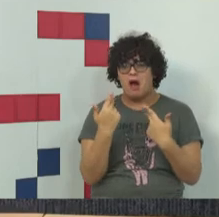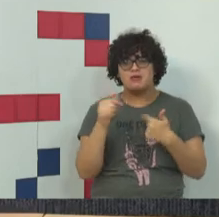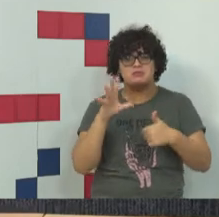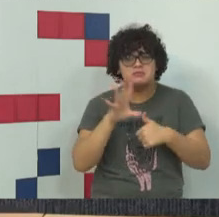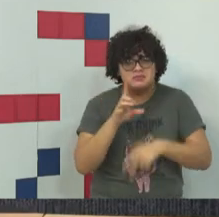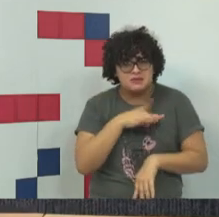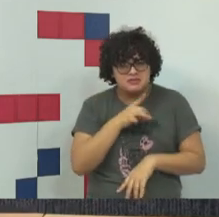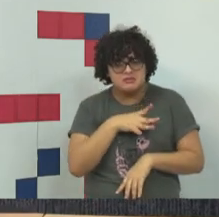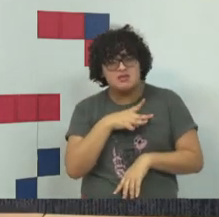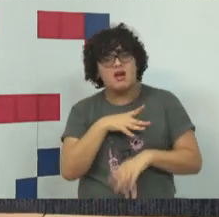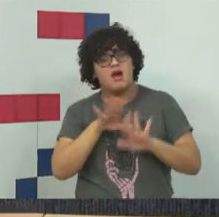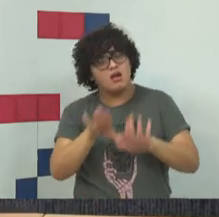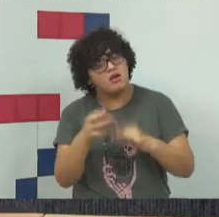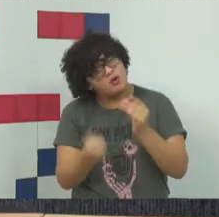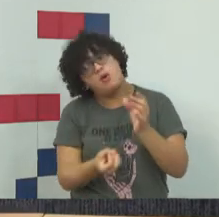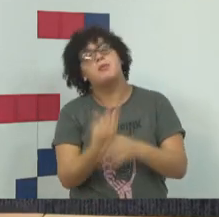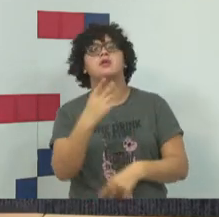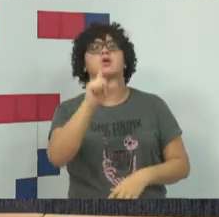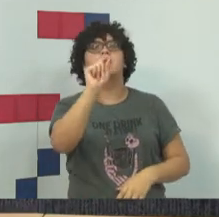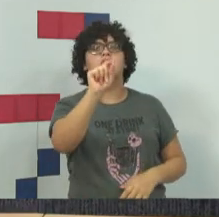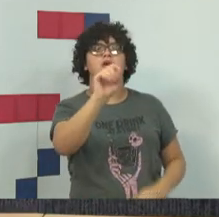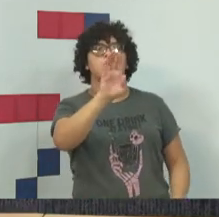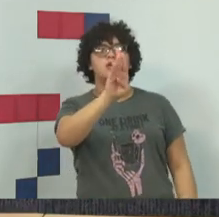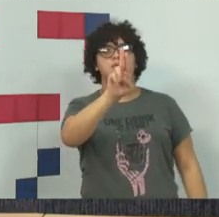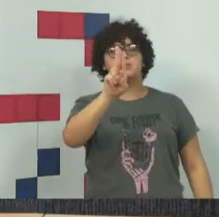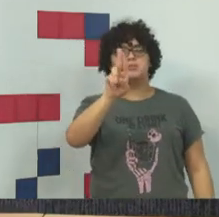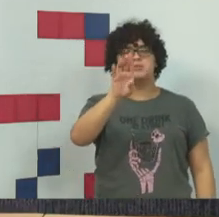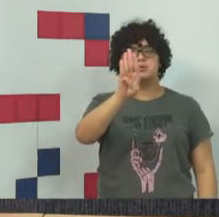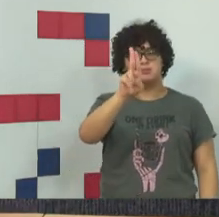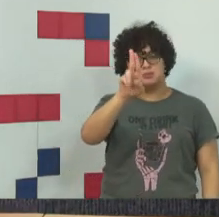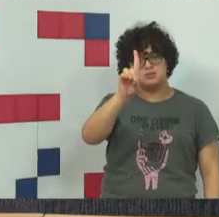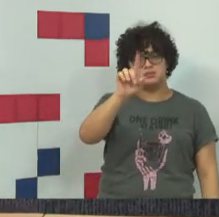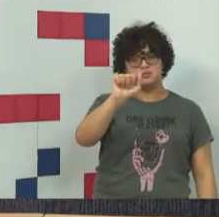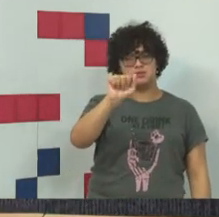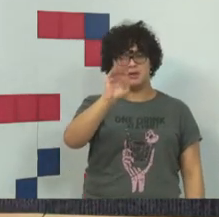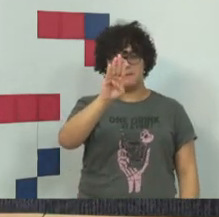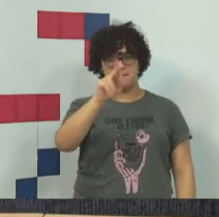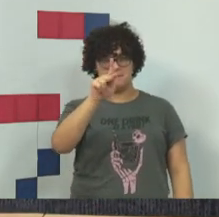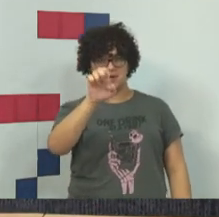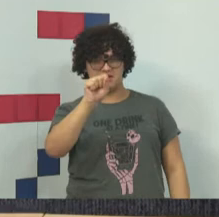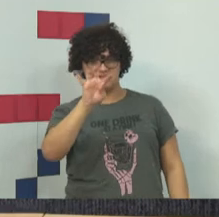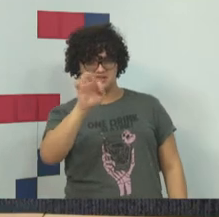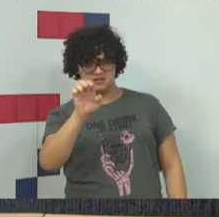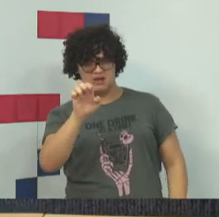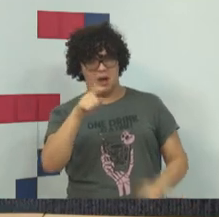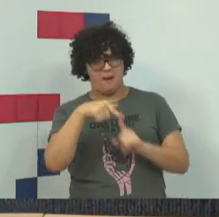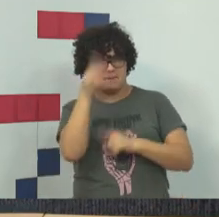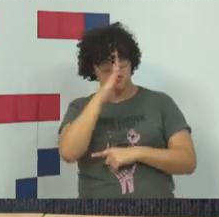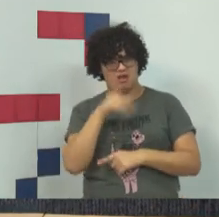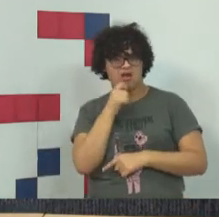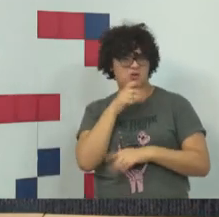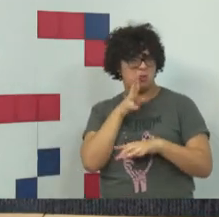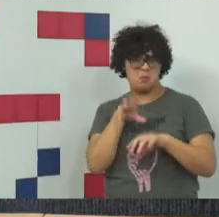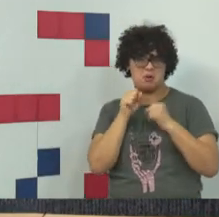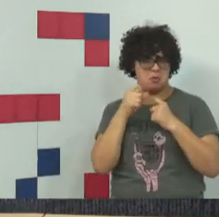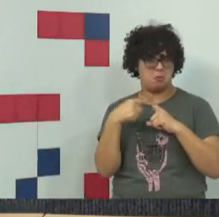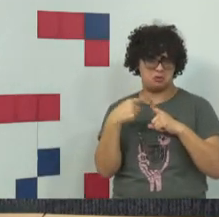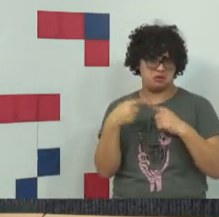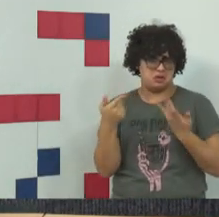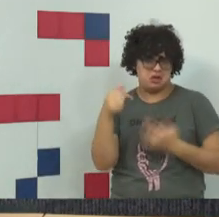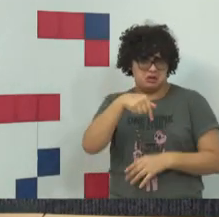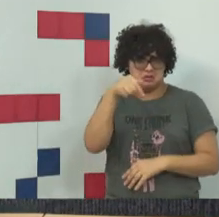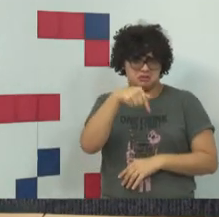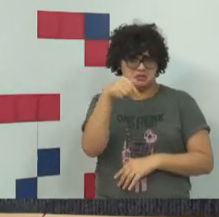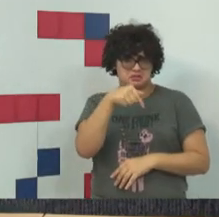de Budapeste que os Estados Unidos aderiram e todo mundo aderiu. O Brasil não aderiu porque é de um princípio aqui,